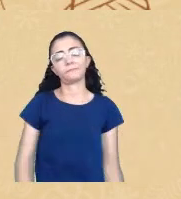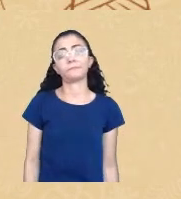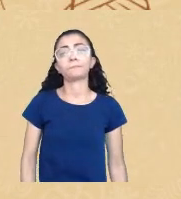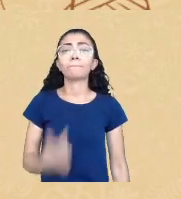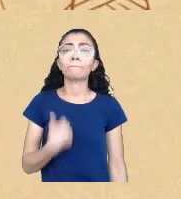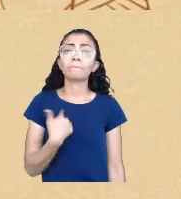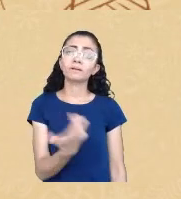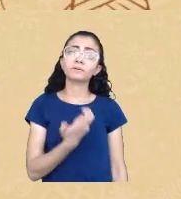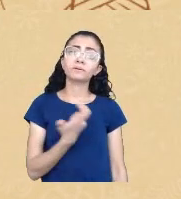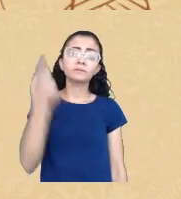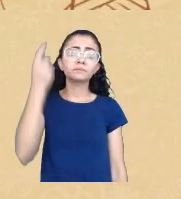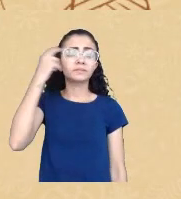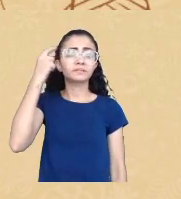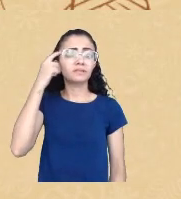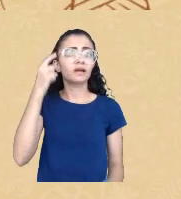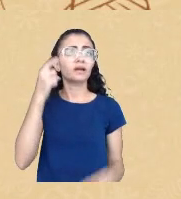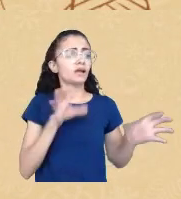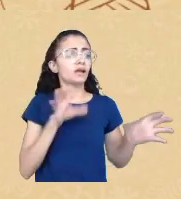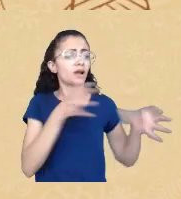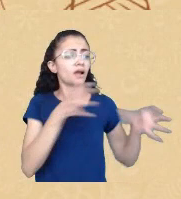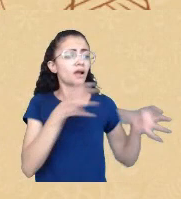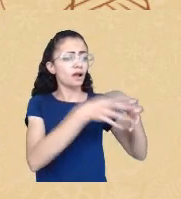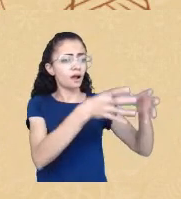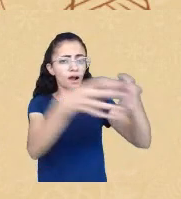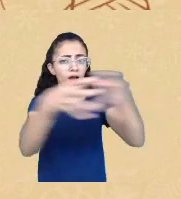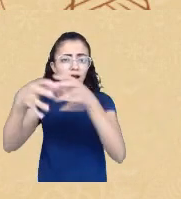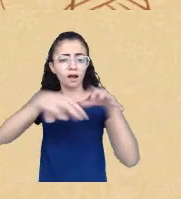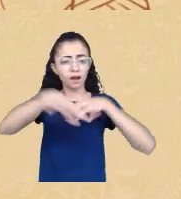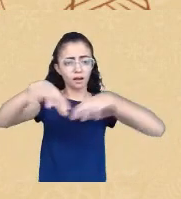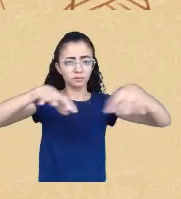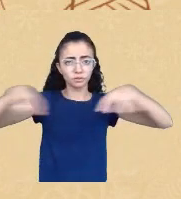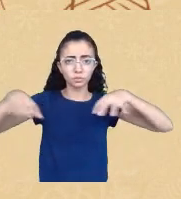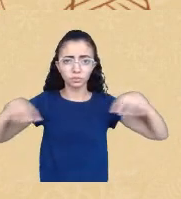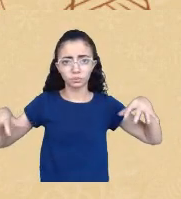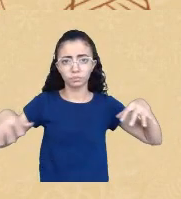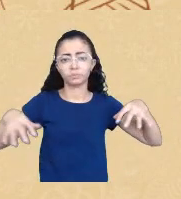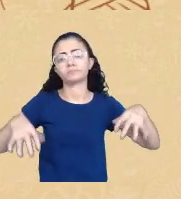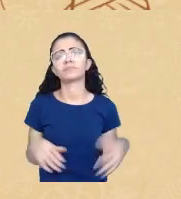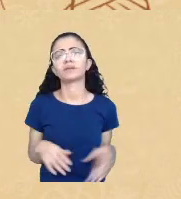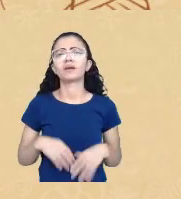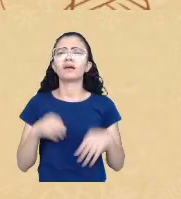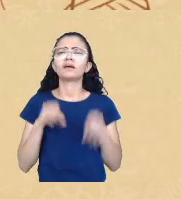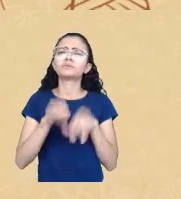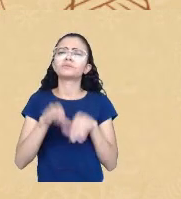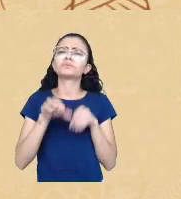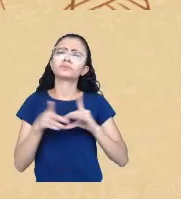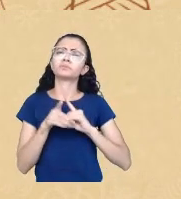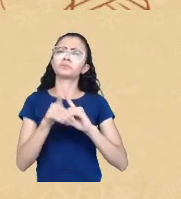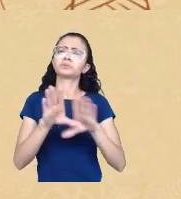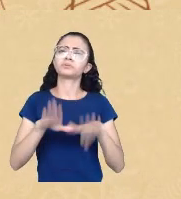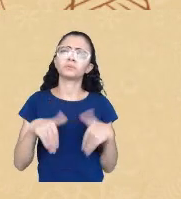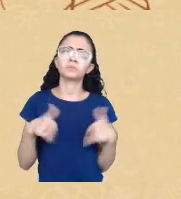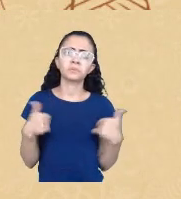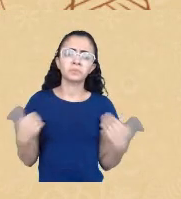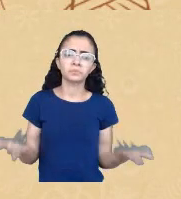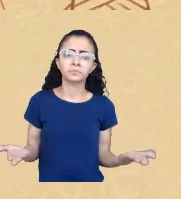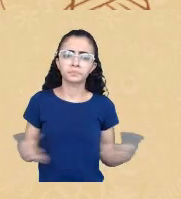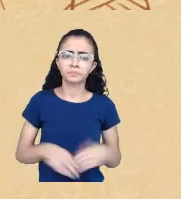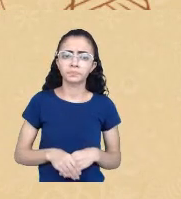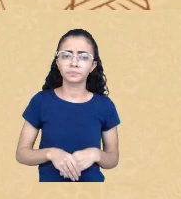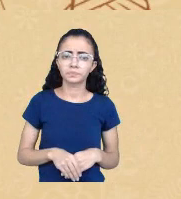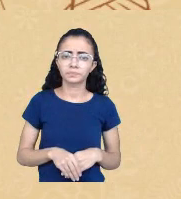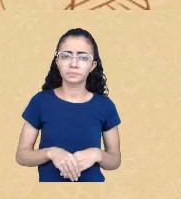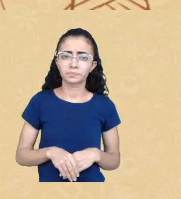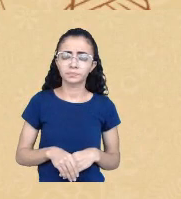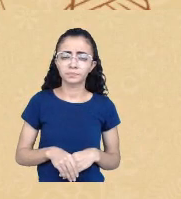dessas categorias essa é a educação democrática que educação democrática é essa do qual